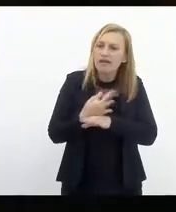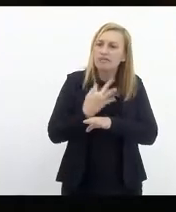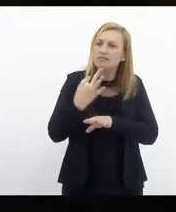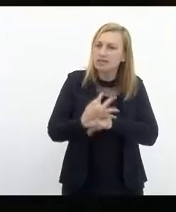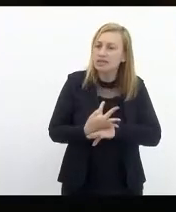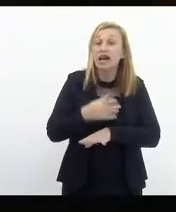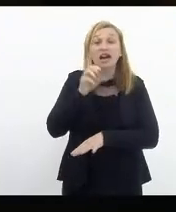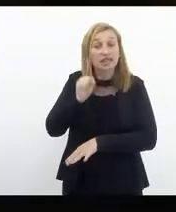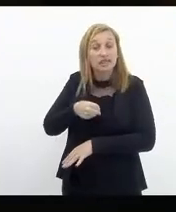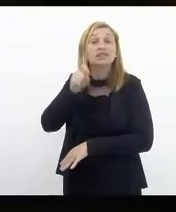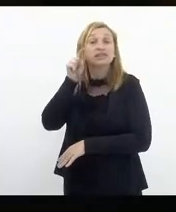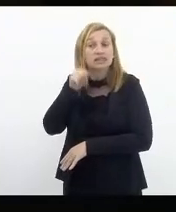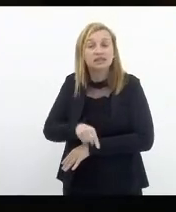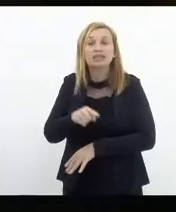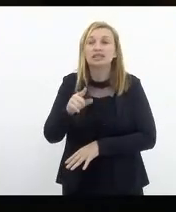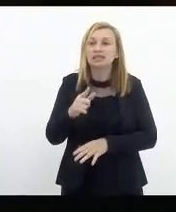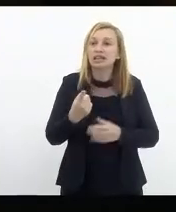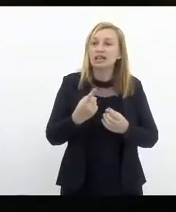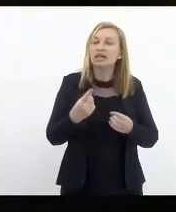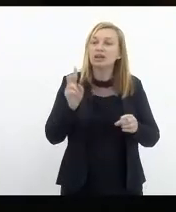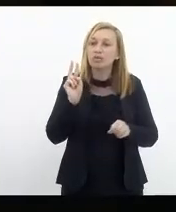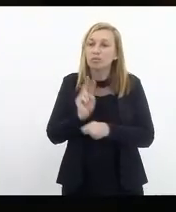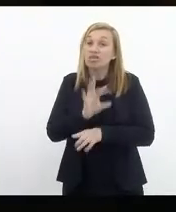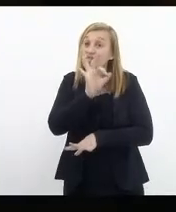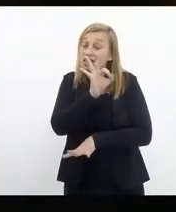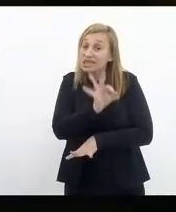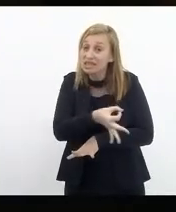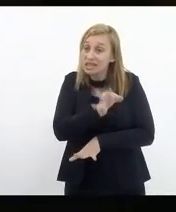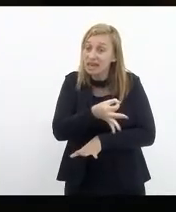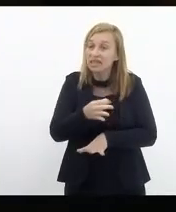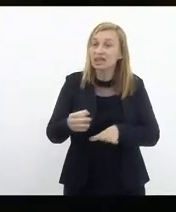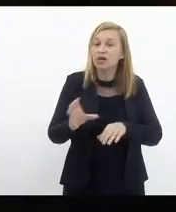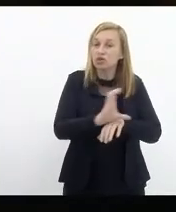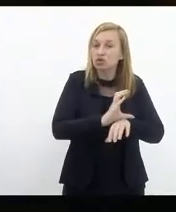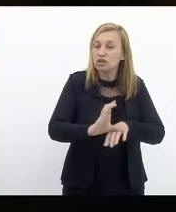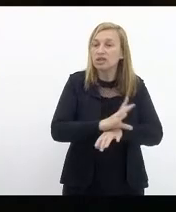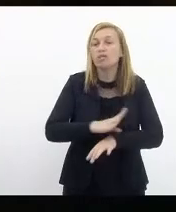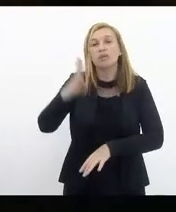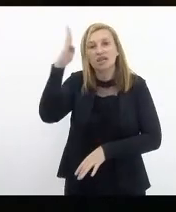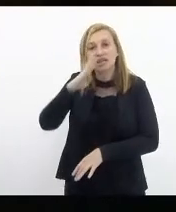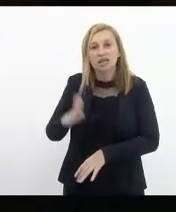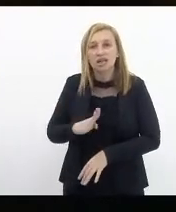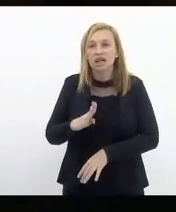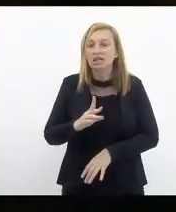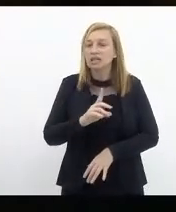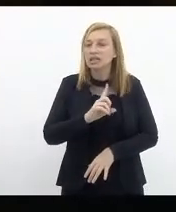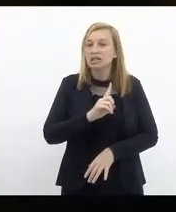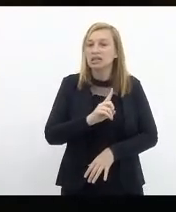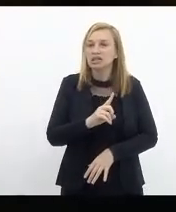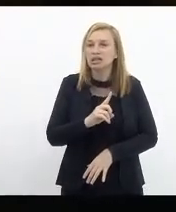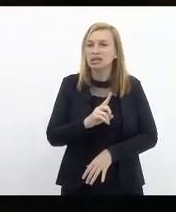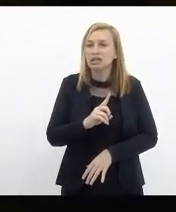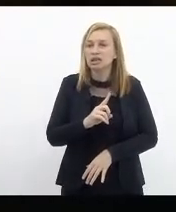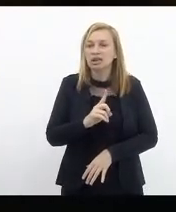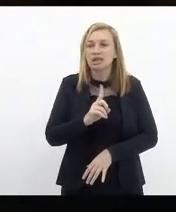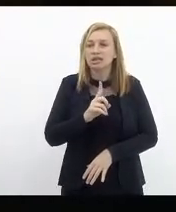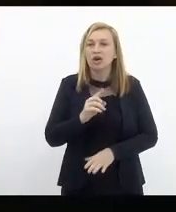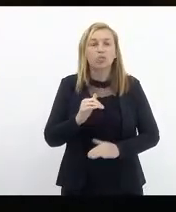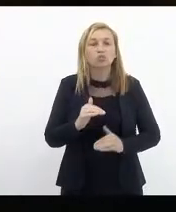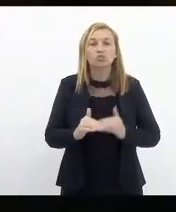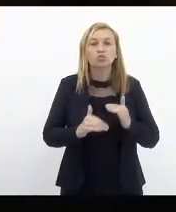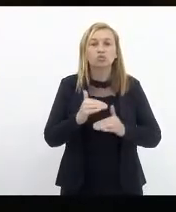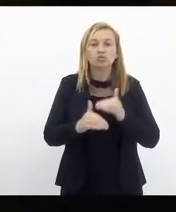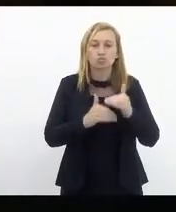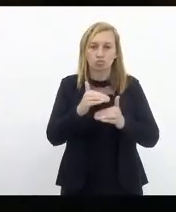aqui sim tem defesa intransigente da Constituição brasileira e que não será todo o processo